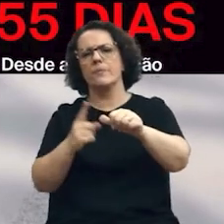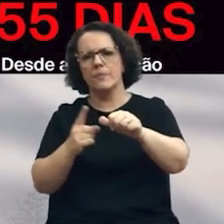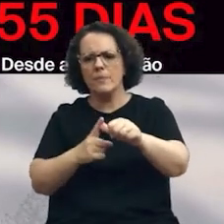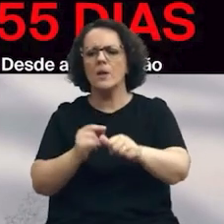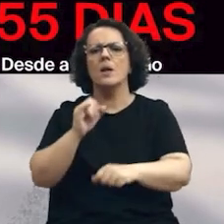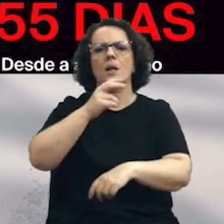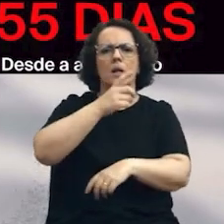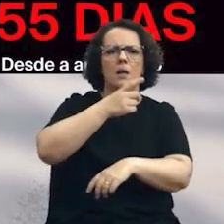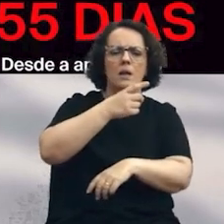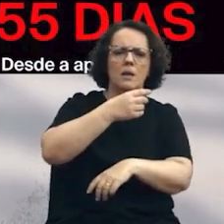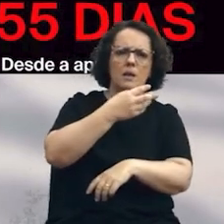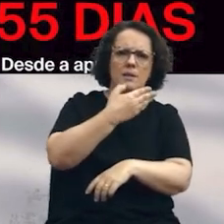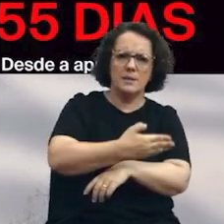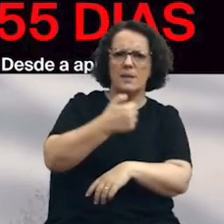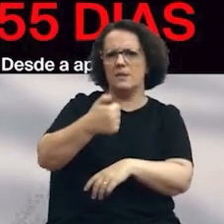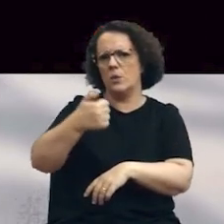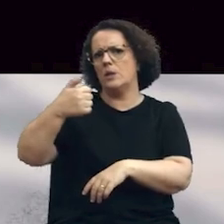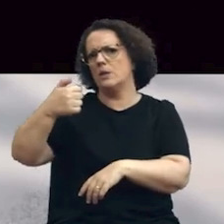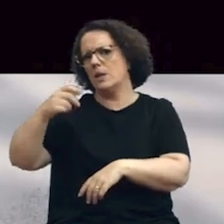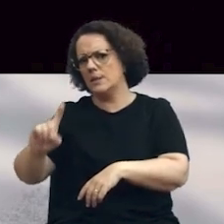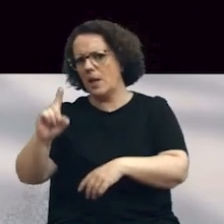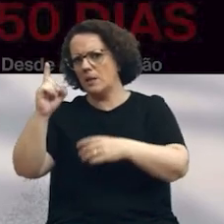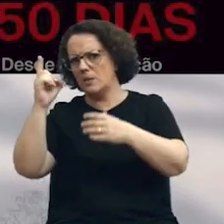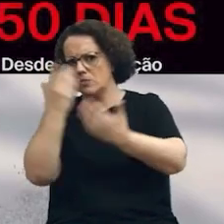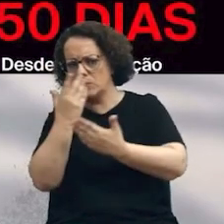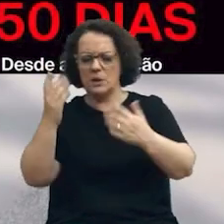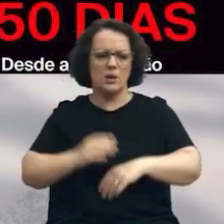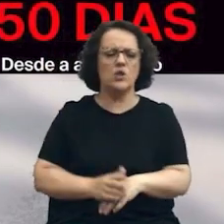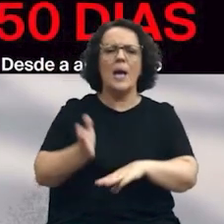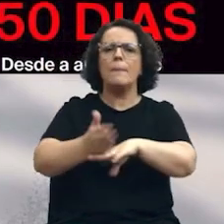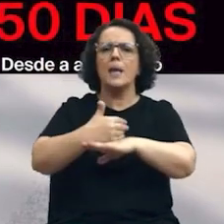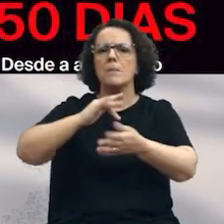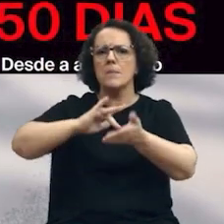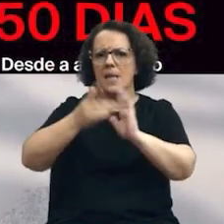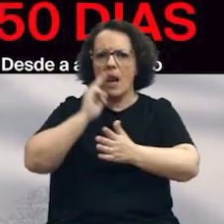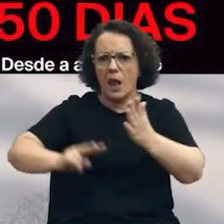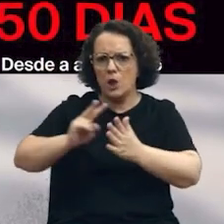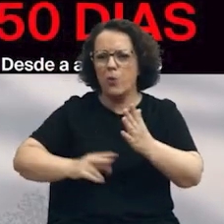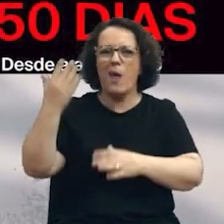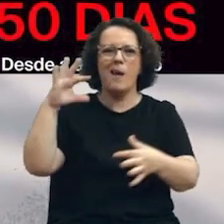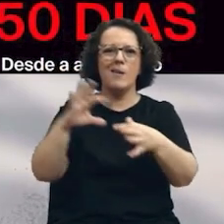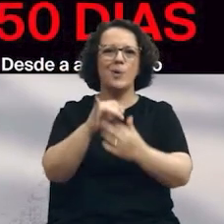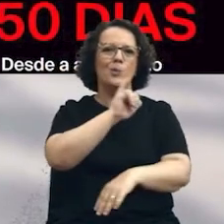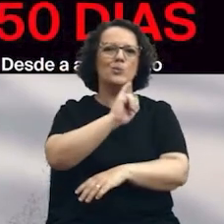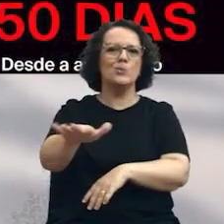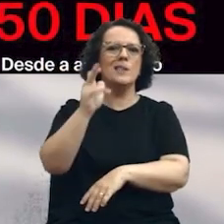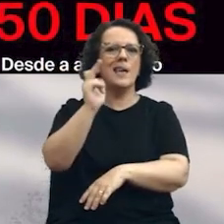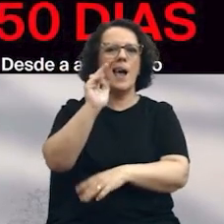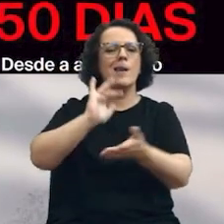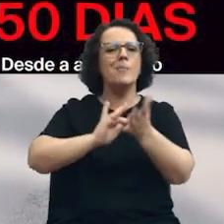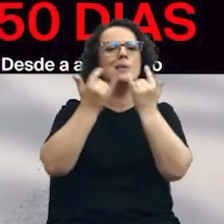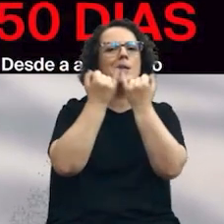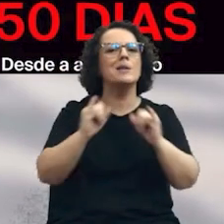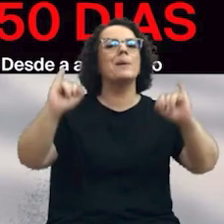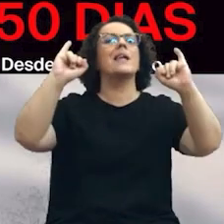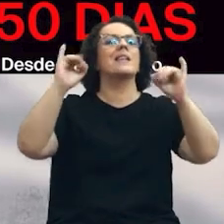755 dias. Gabinete Brasileiro de Leitura, aprovado quando foi os 200 anos da independência do Brasil. Espero